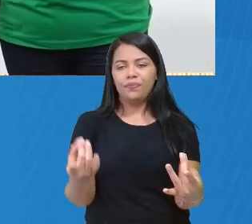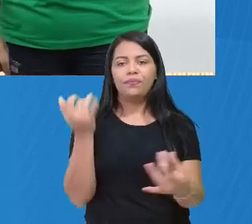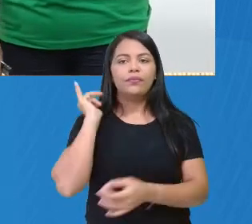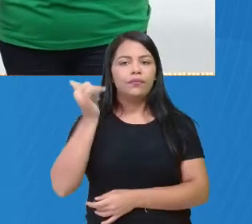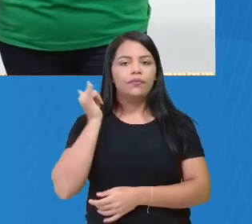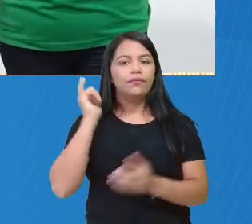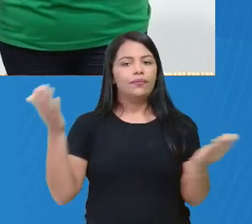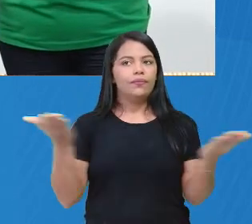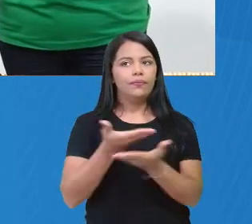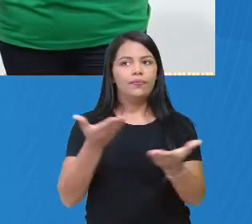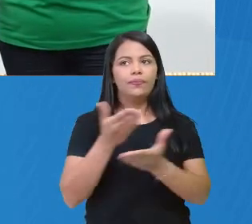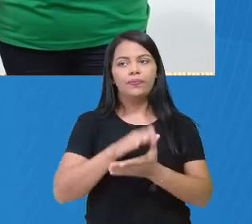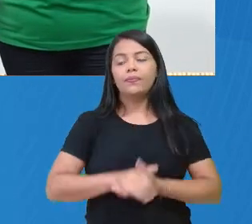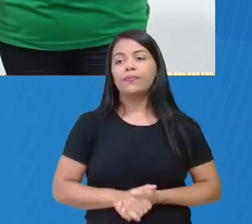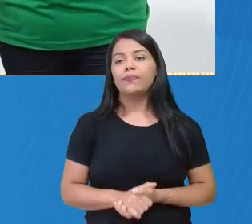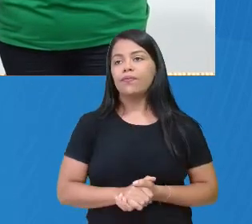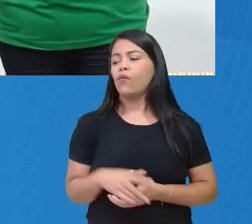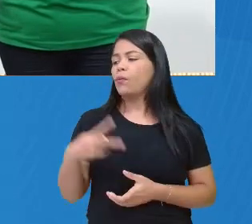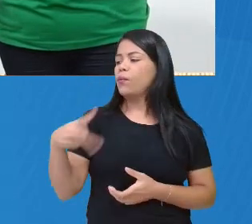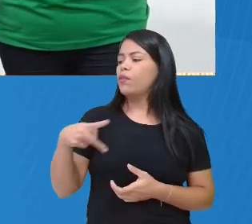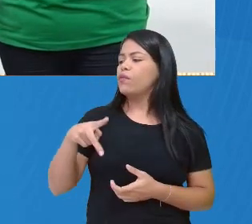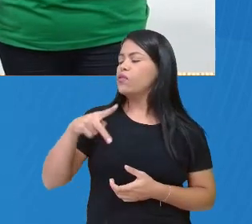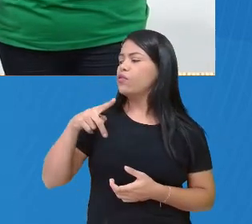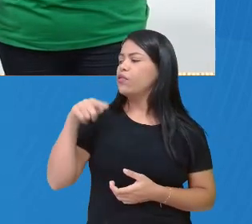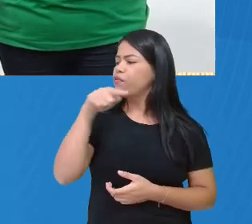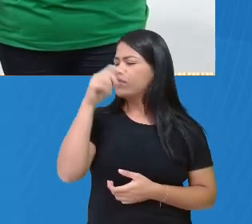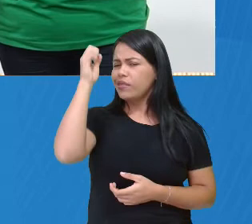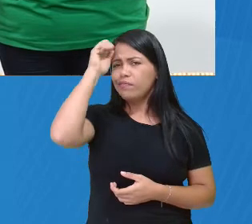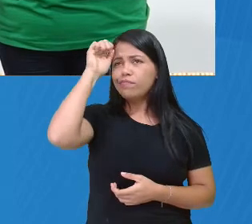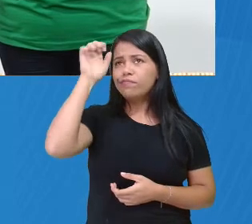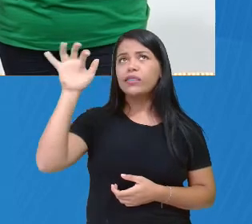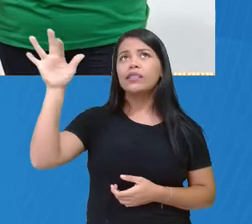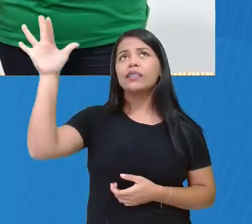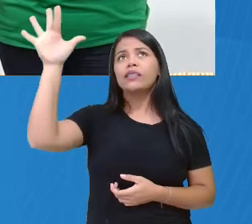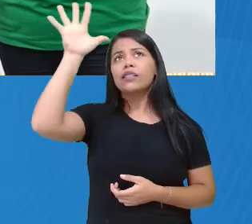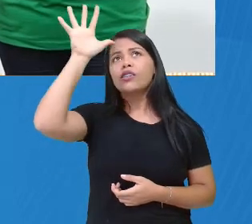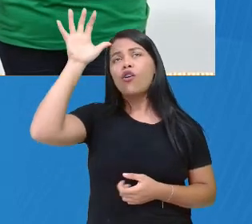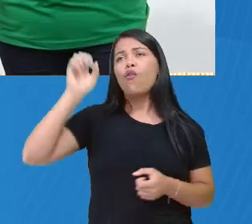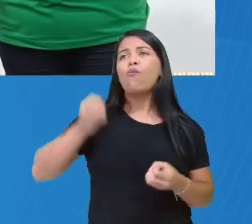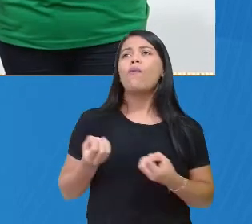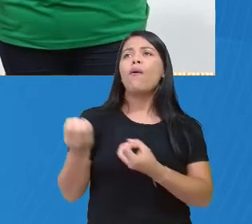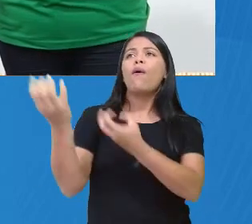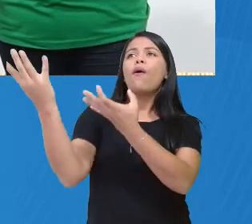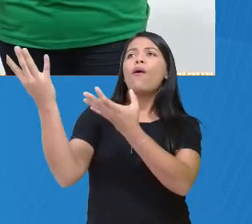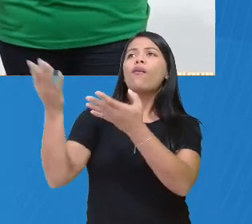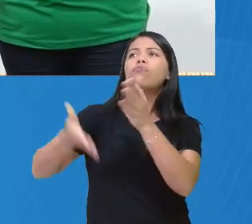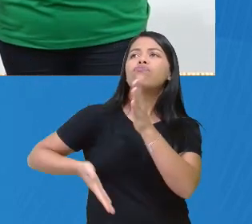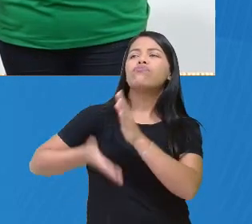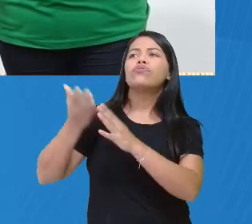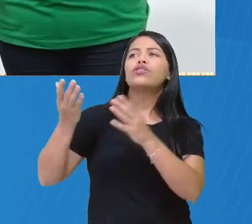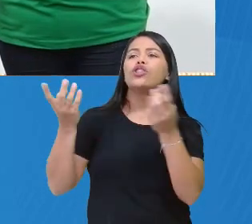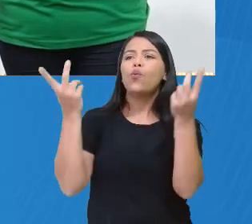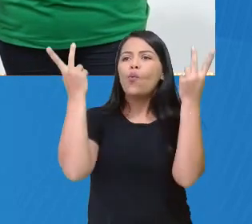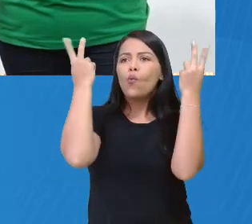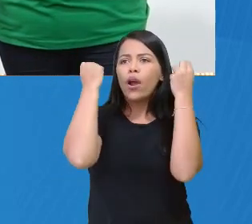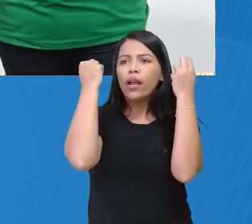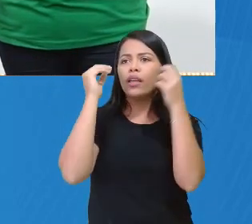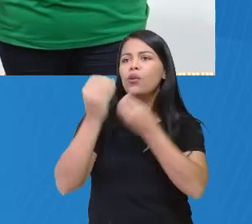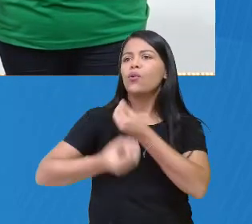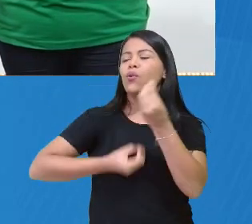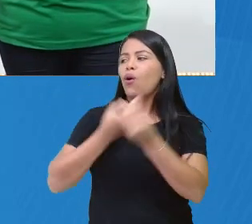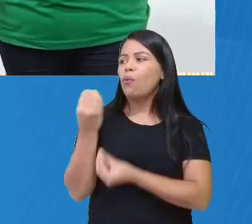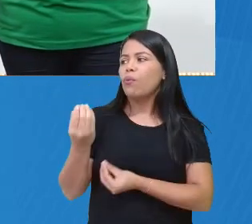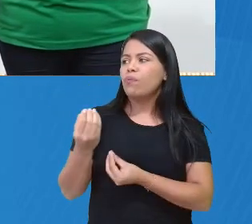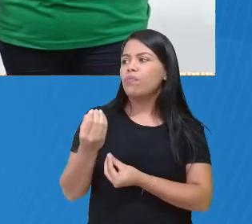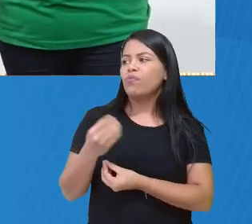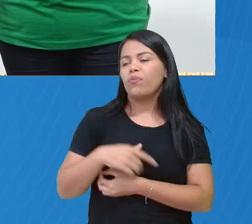história. Professora Verônica, você imagina uma viagem de coelhinhos. Como será que vai acontecer essa viagem, hein? Ai, deve ser